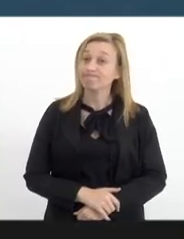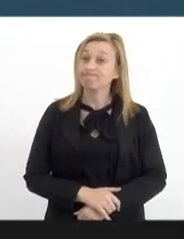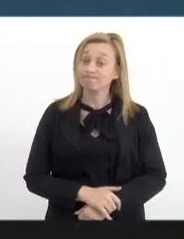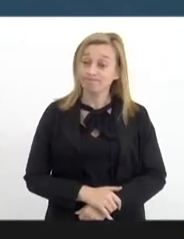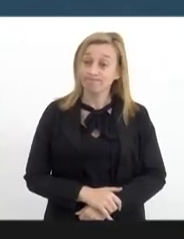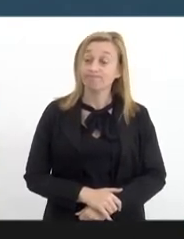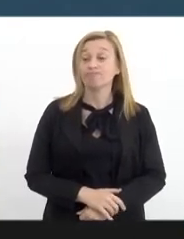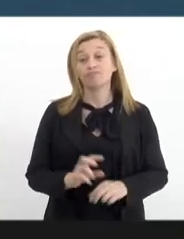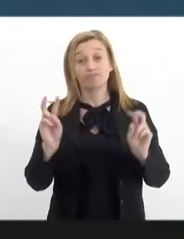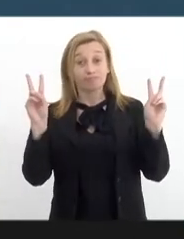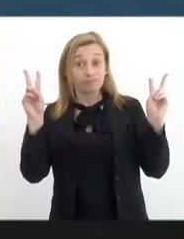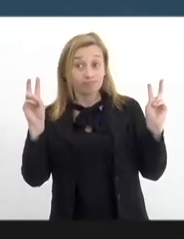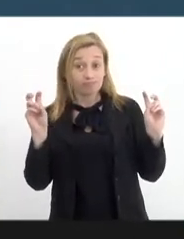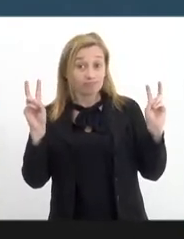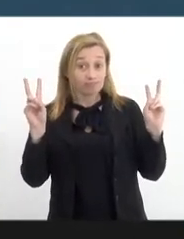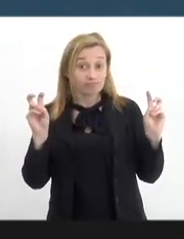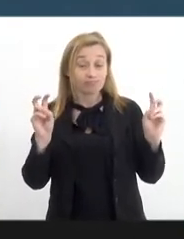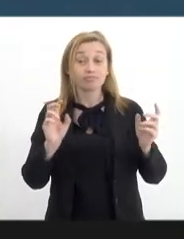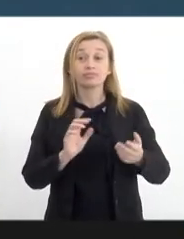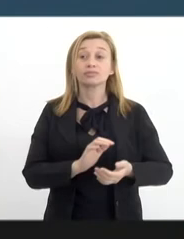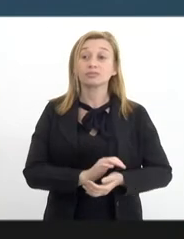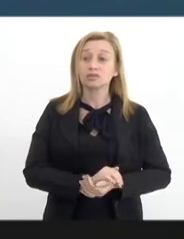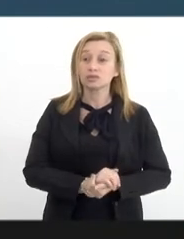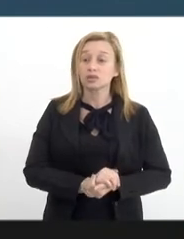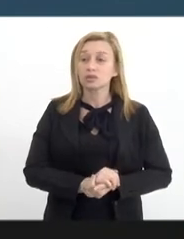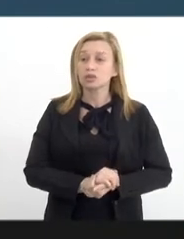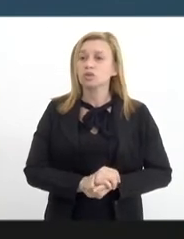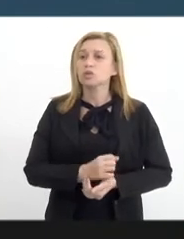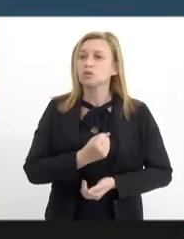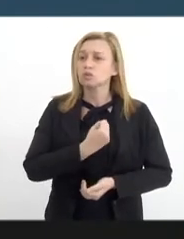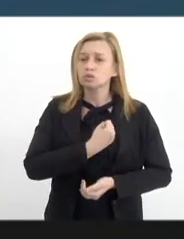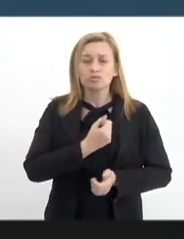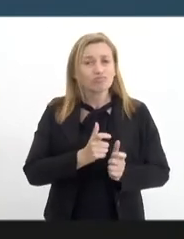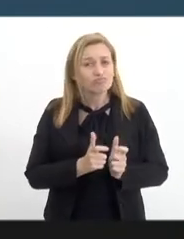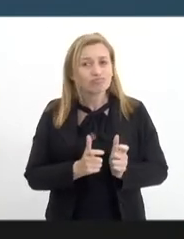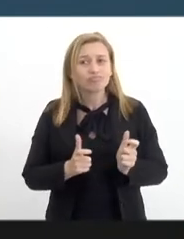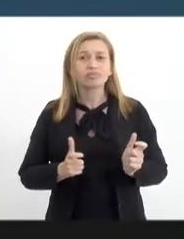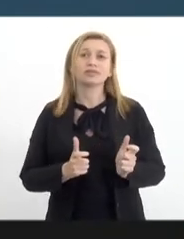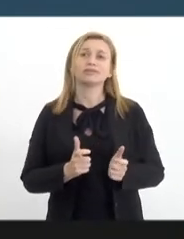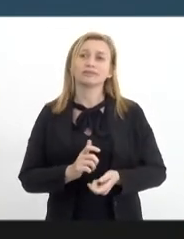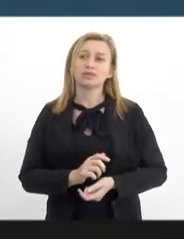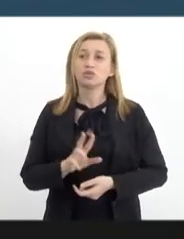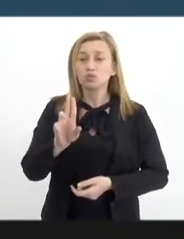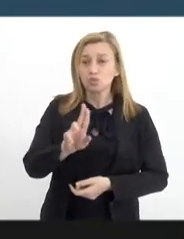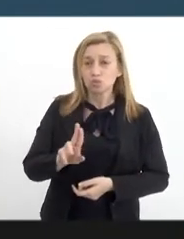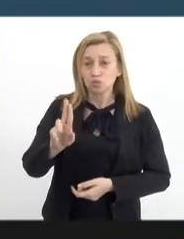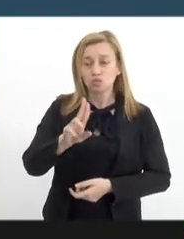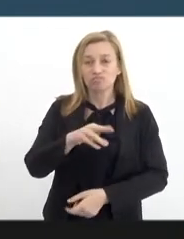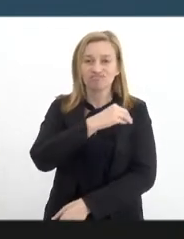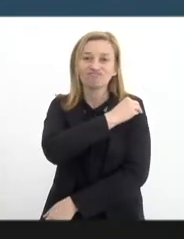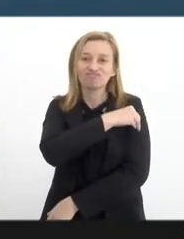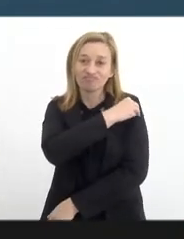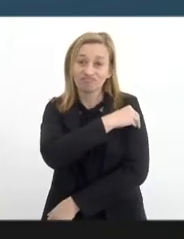Foi a questão do aumentativo aí do uso de álcool.